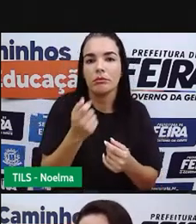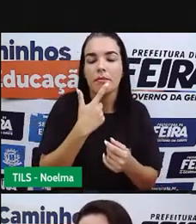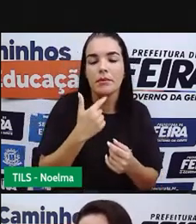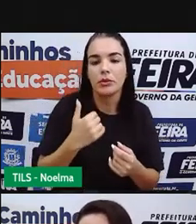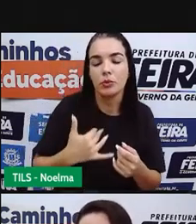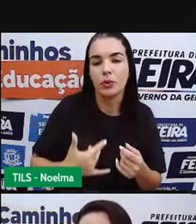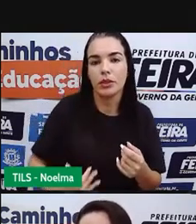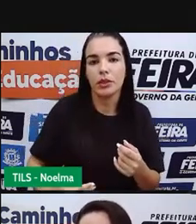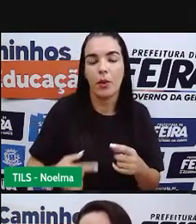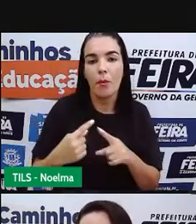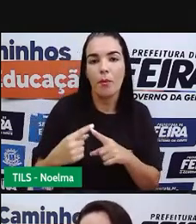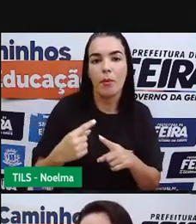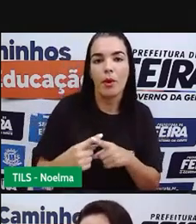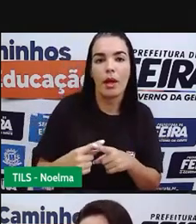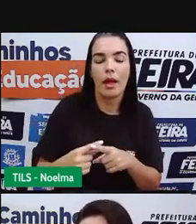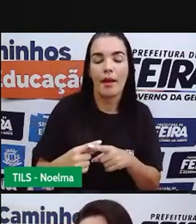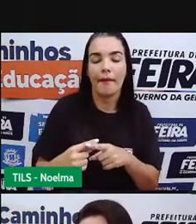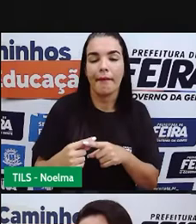do quadro aí